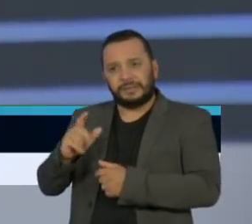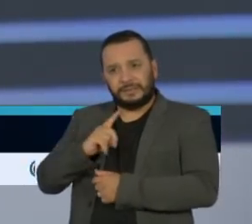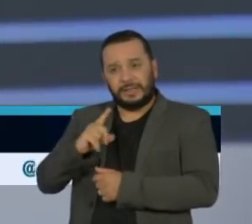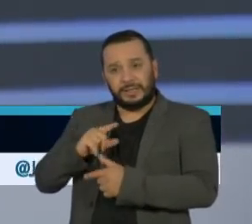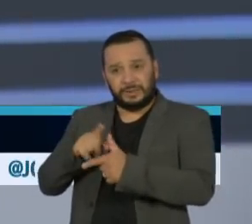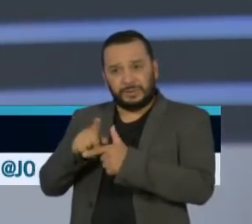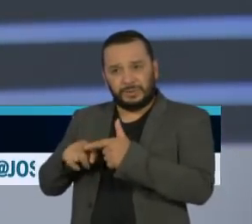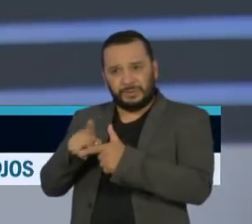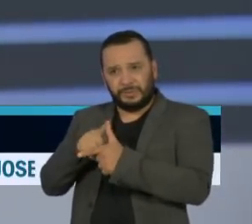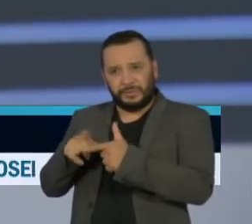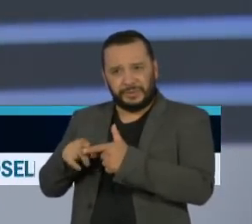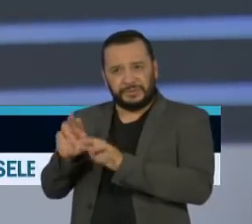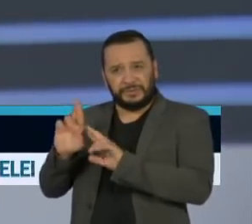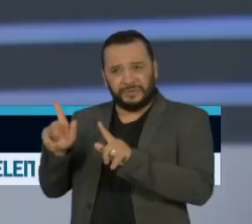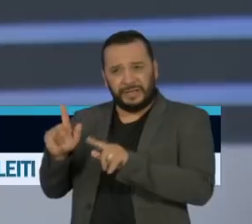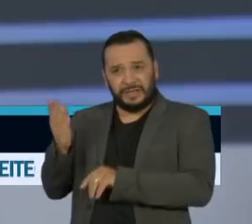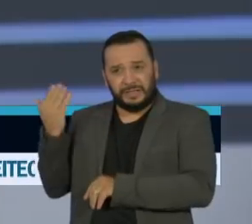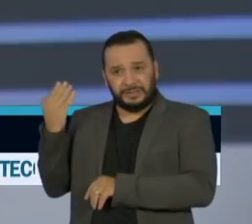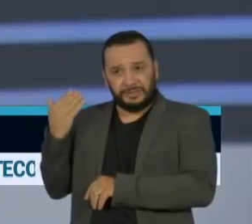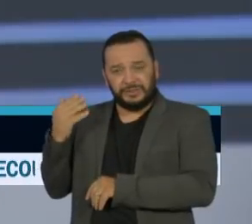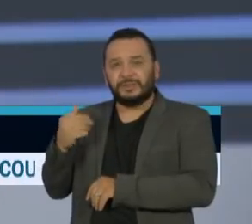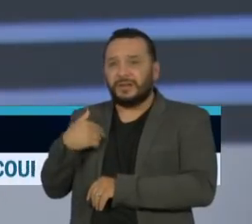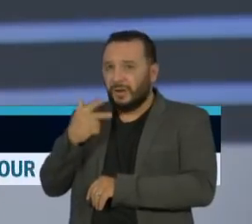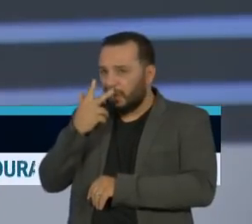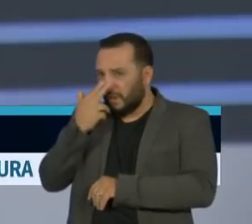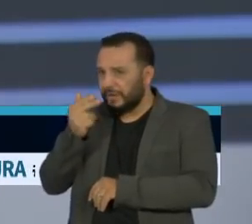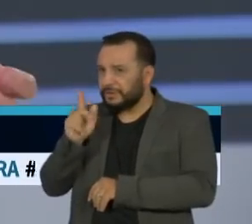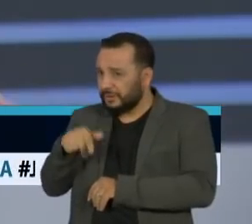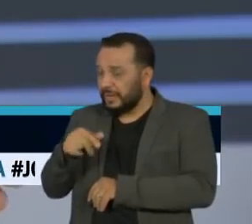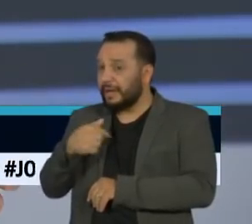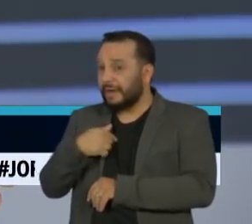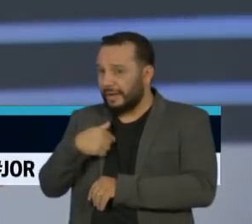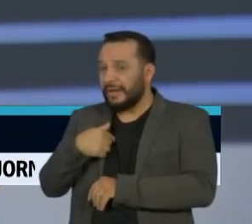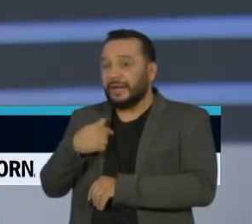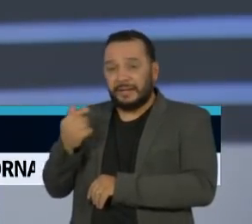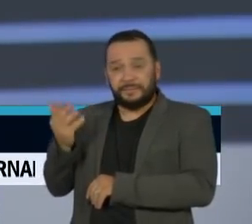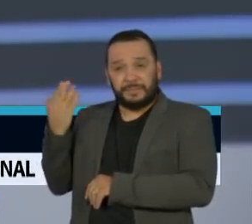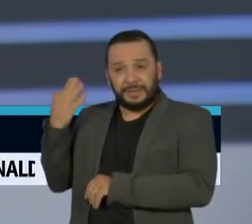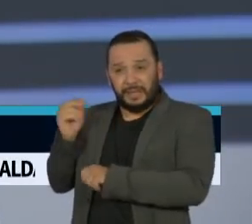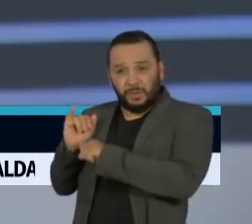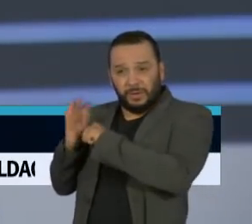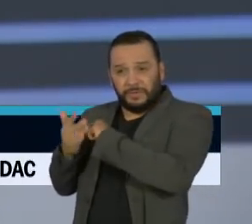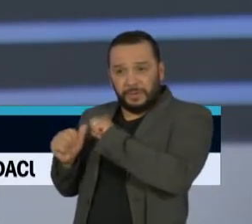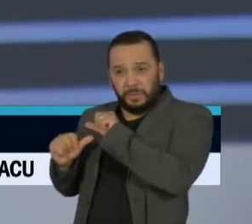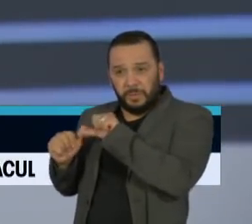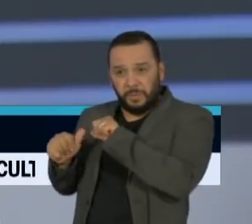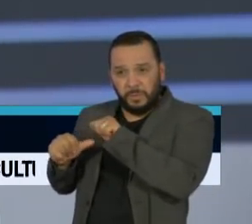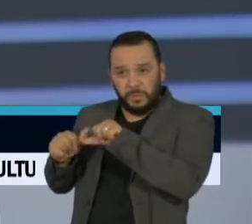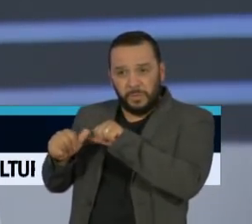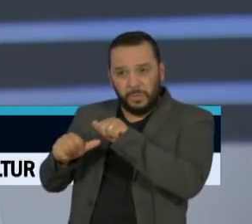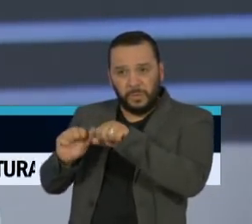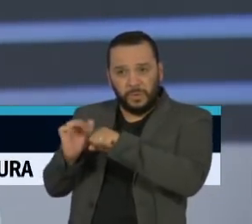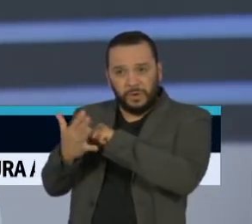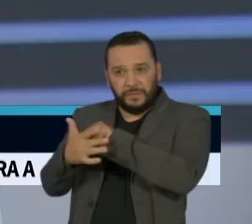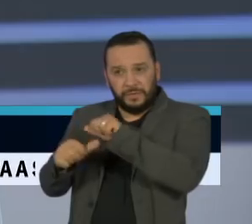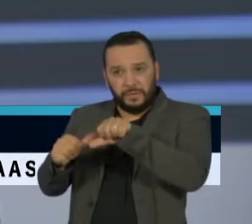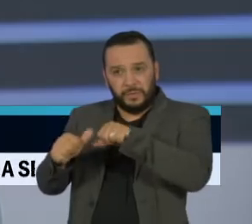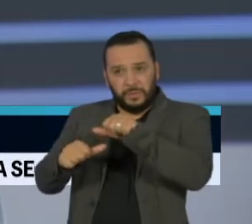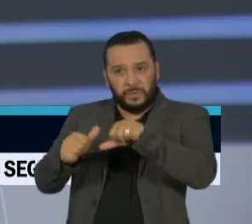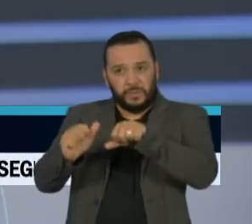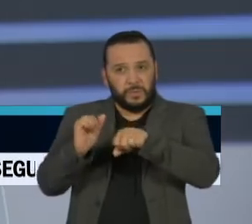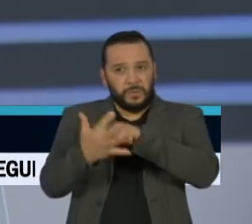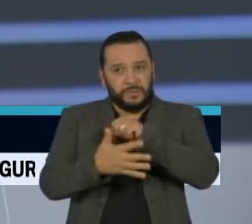de pares. Então, é pouco provável que ela tenha vindo de uma mutação desses que já tinham infectado a gente. Mas existe um primo deles lá,